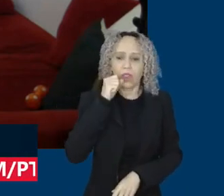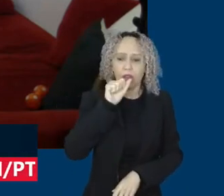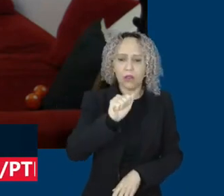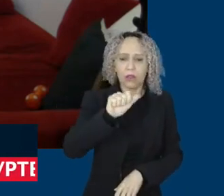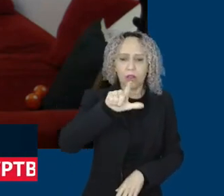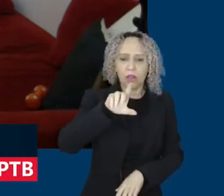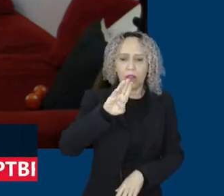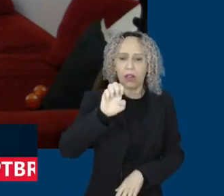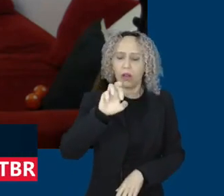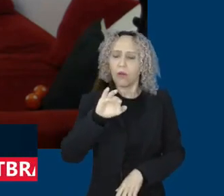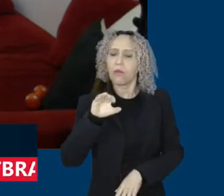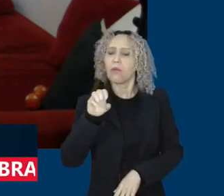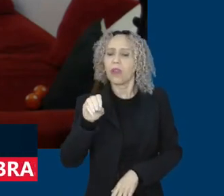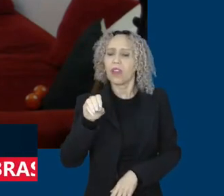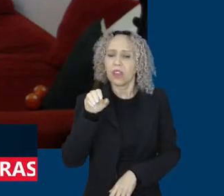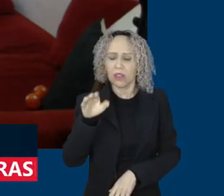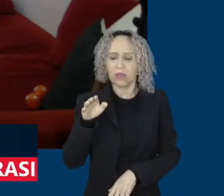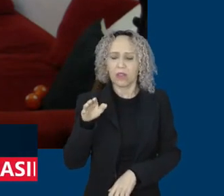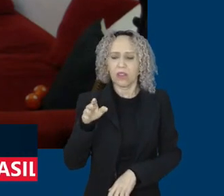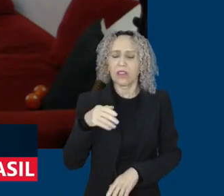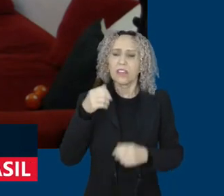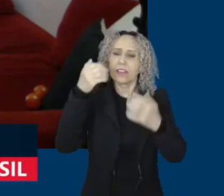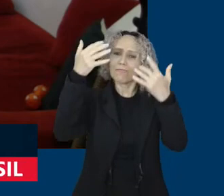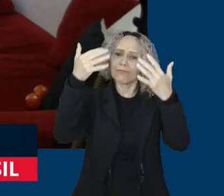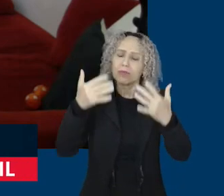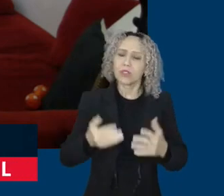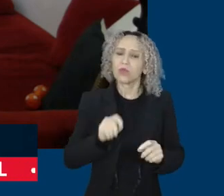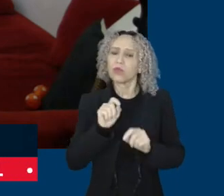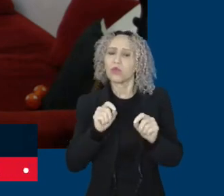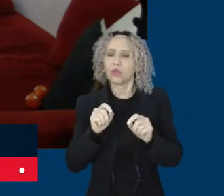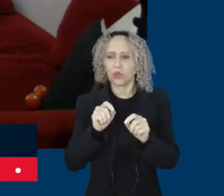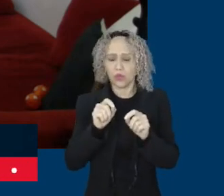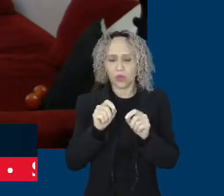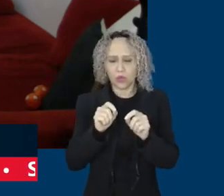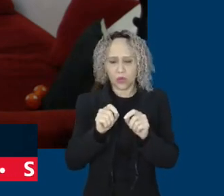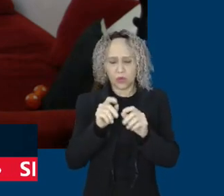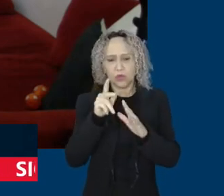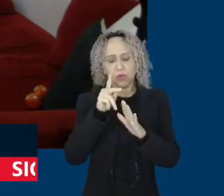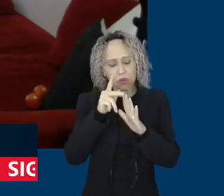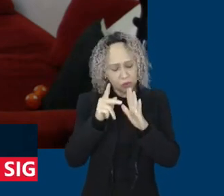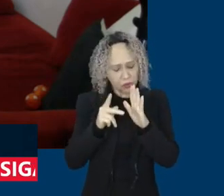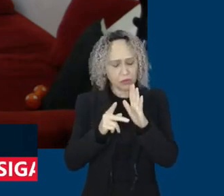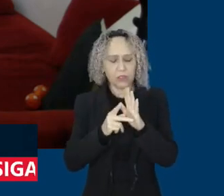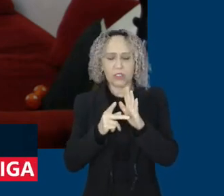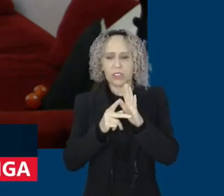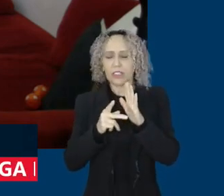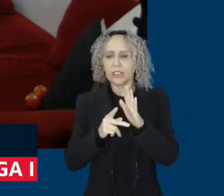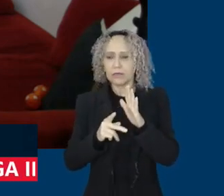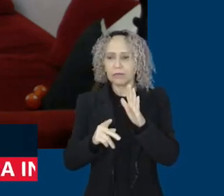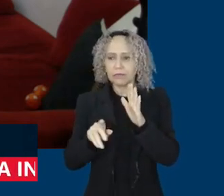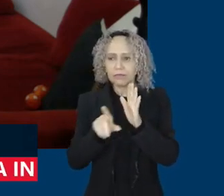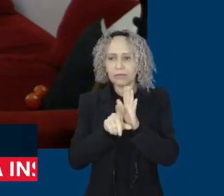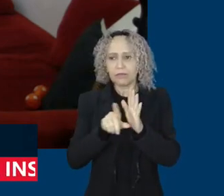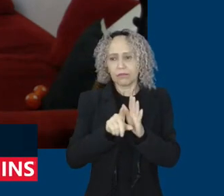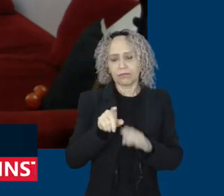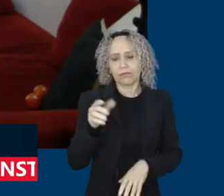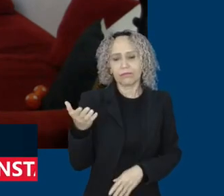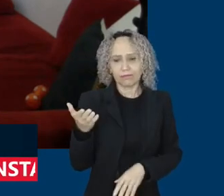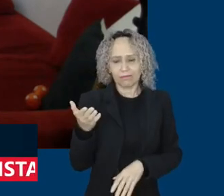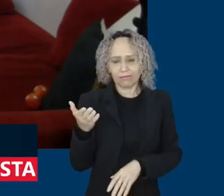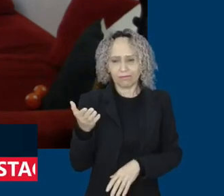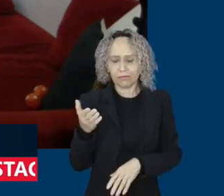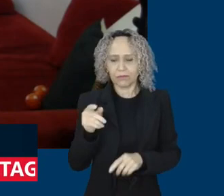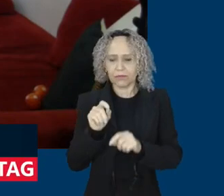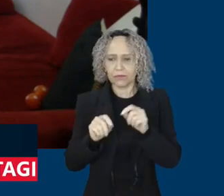que, inclusive, apontou a nada disfarçada opinião, como eu falei aqui do Google, sobre o PL das fake news, com um grave abuso de poder